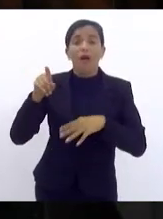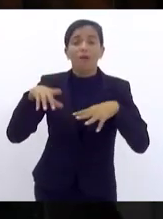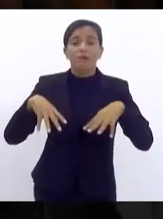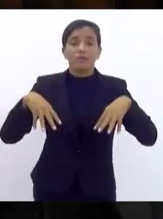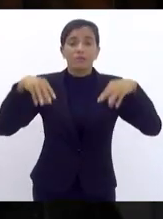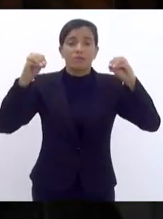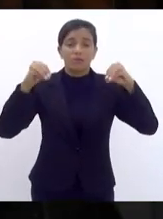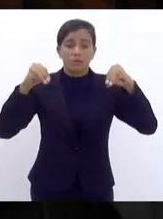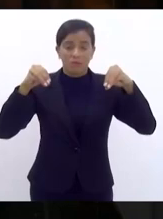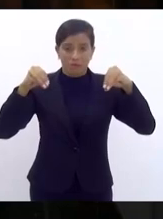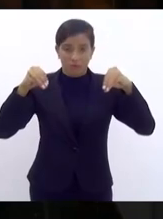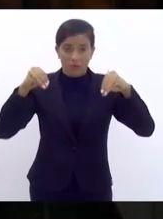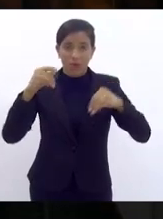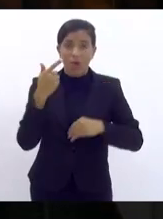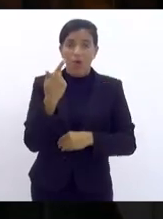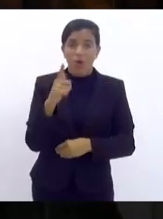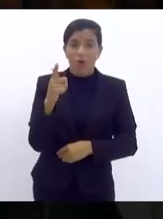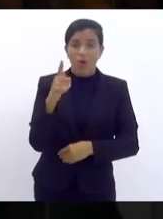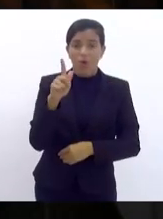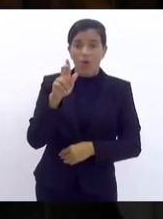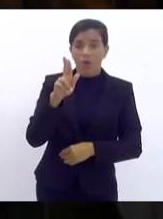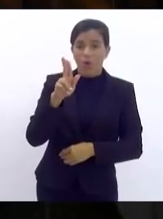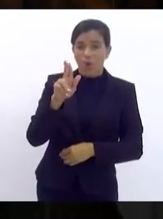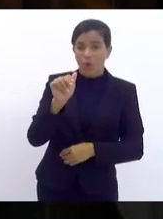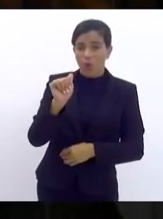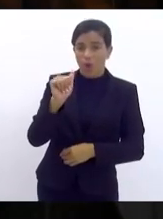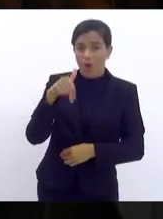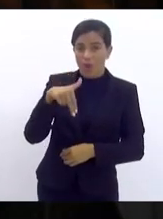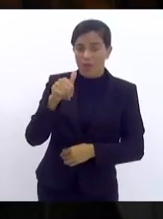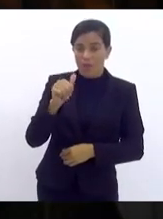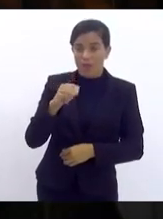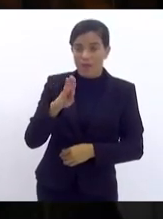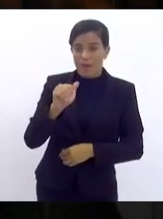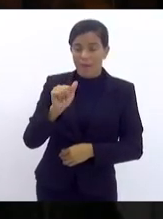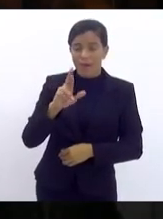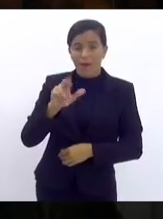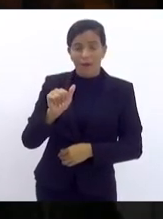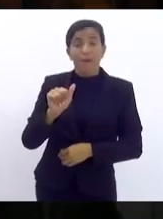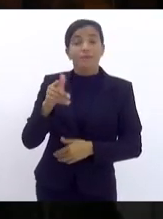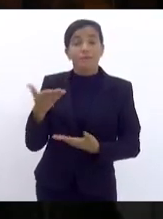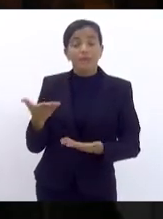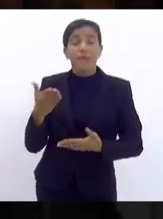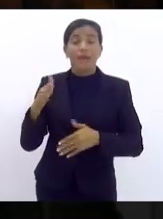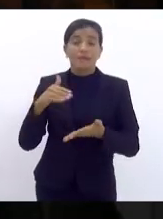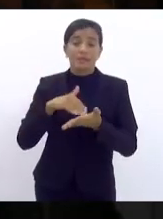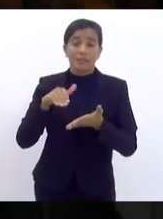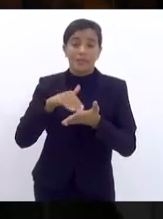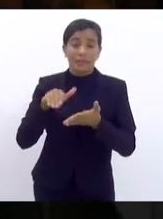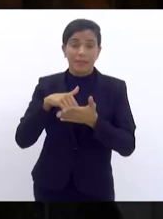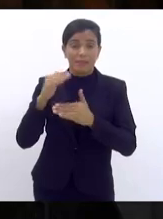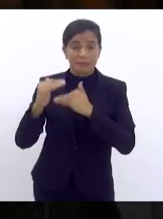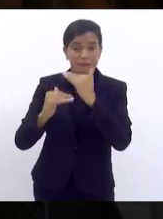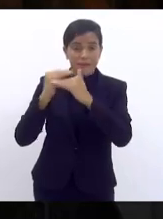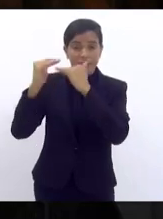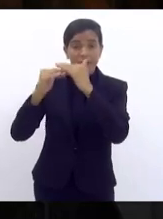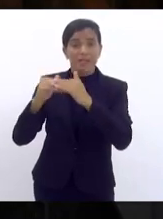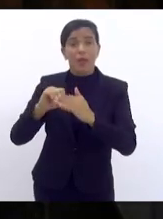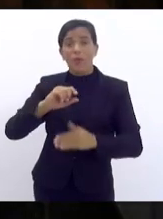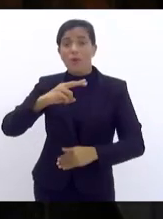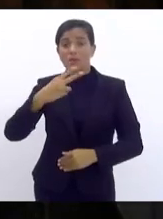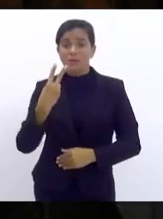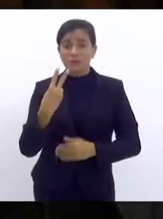Guanabara. E a Secretaria de Planejamento tem uma subsecretaria